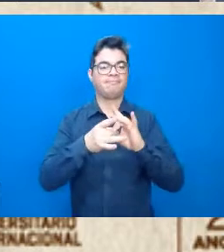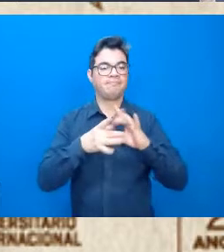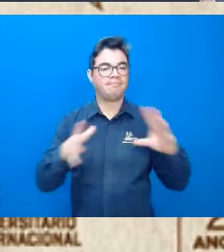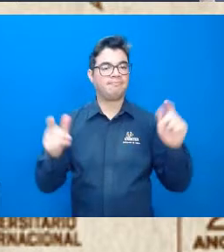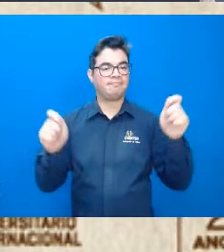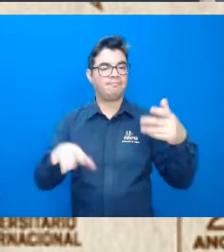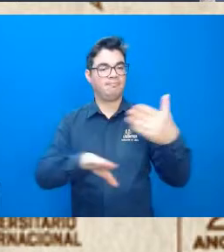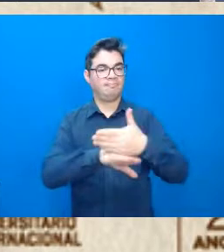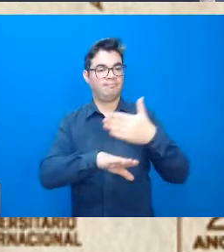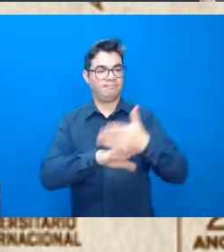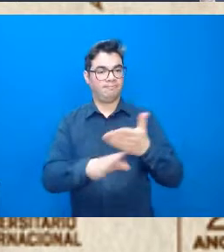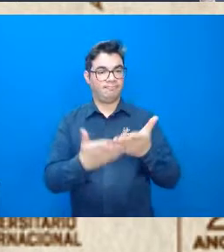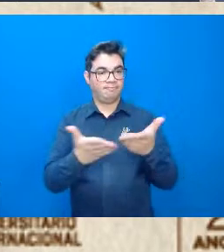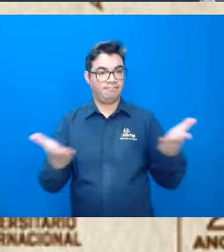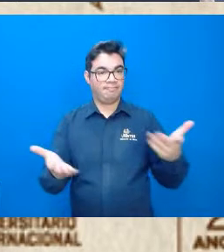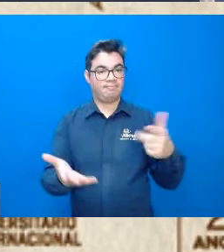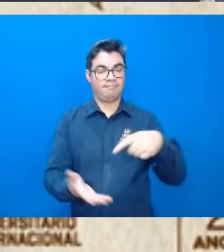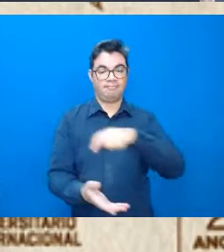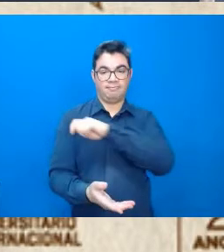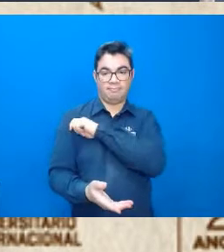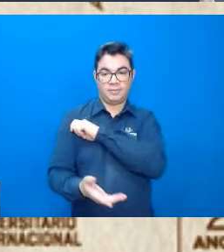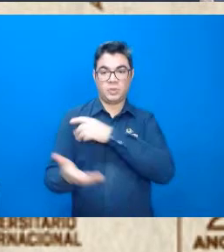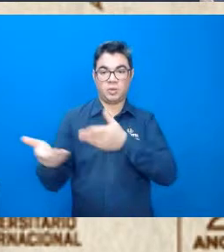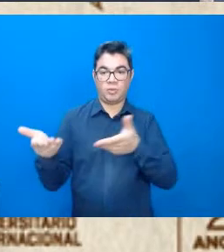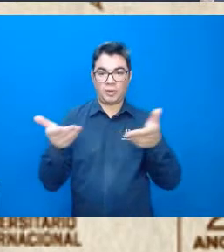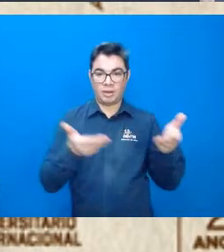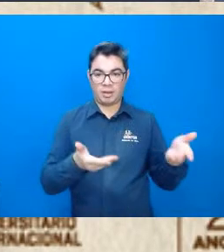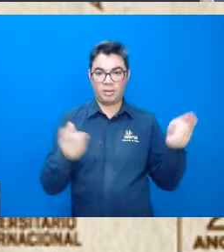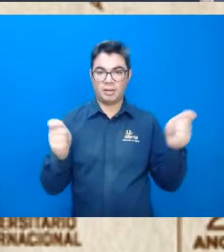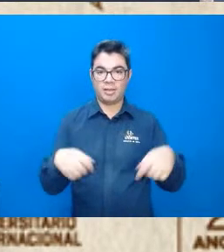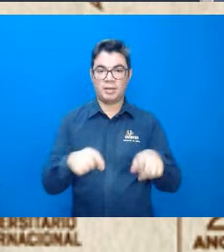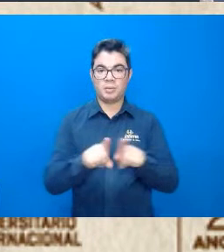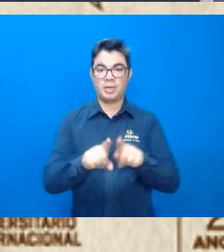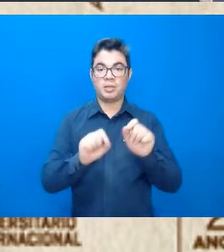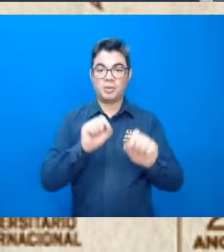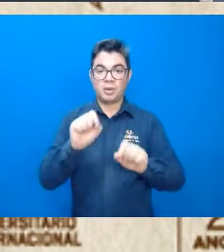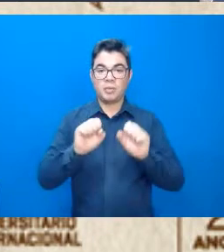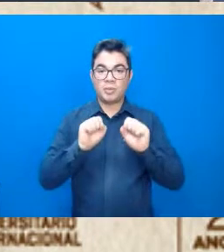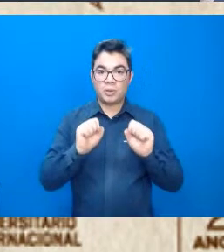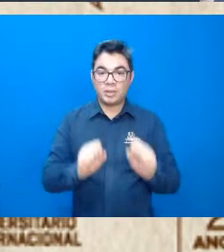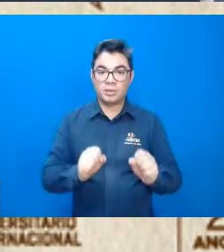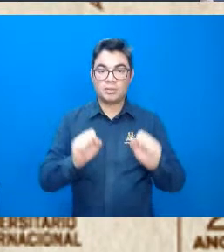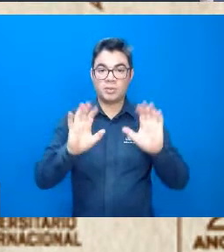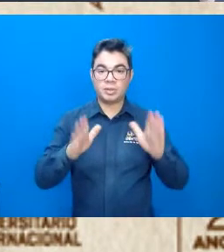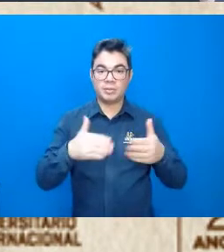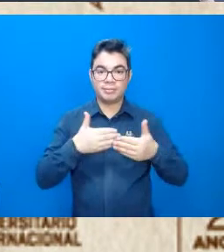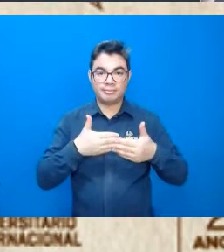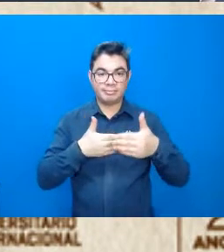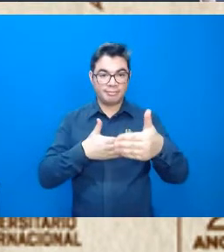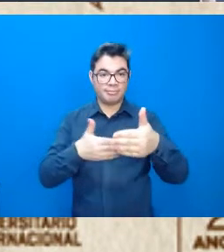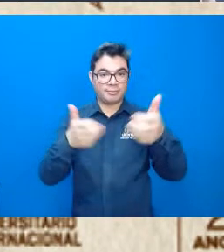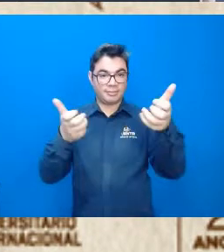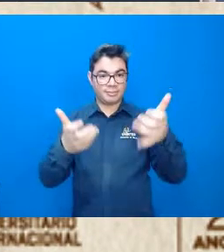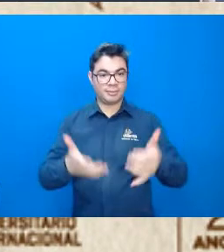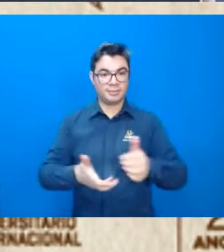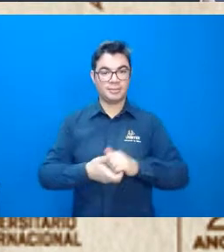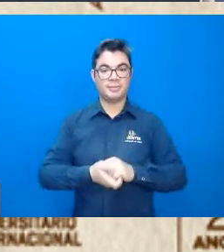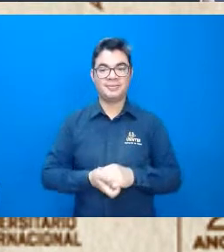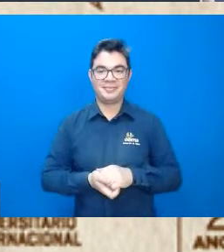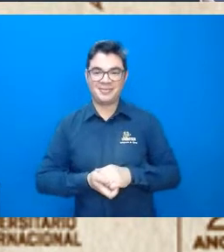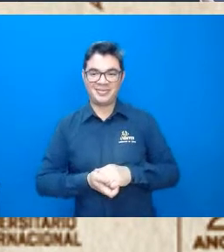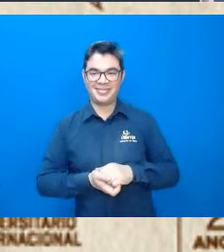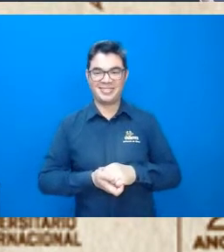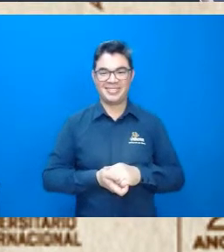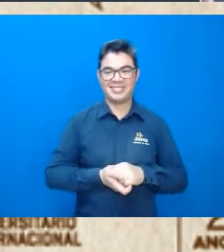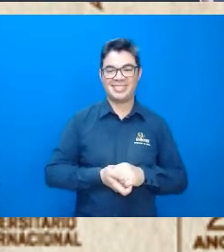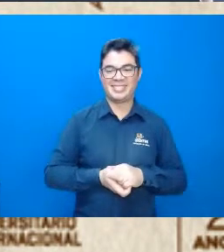participação dos nossos estudantes e dos nossos convidados, tá? Então, acho que podemos já, né, professores? Então,